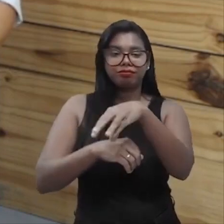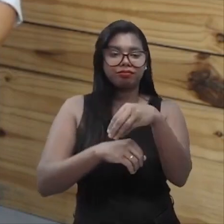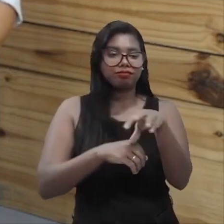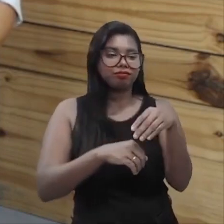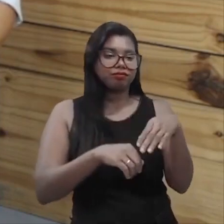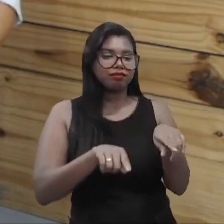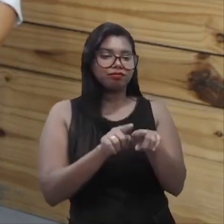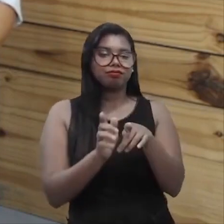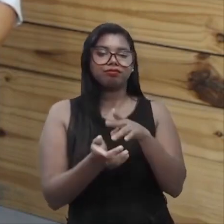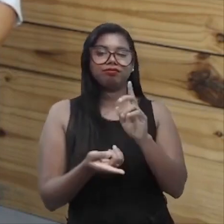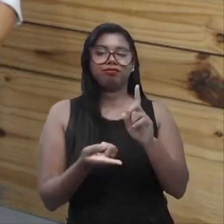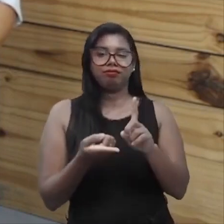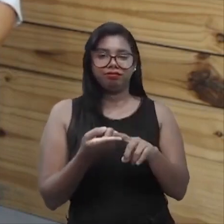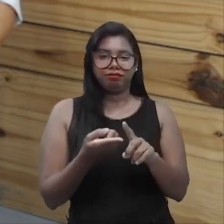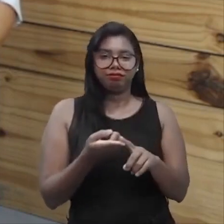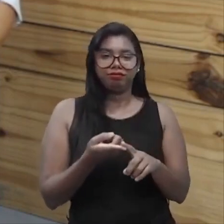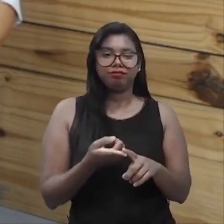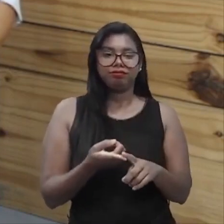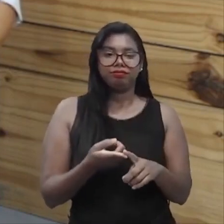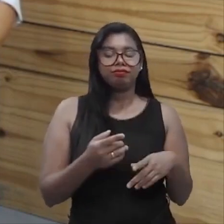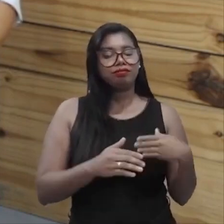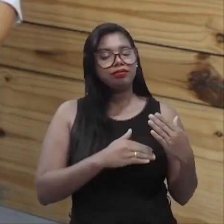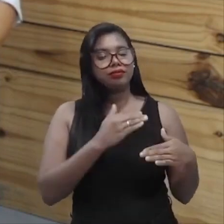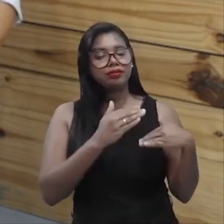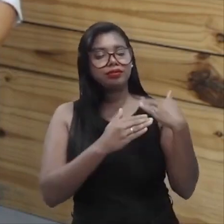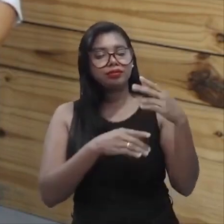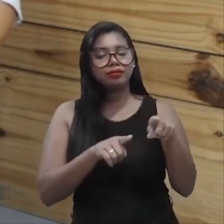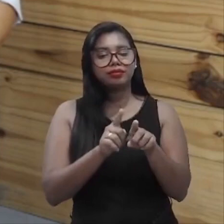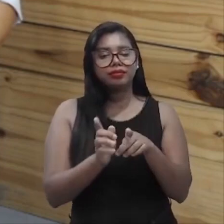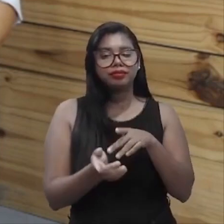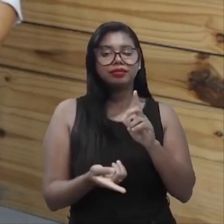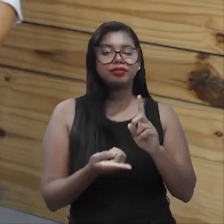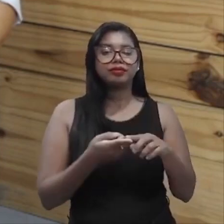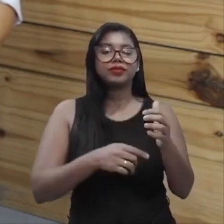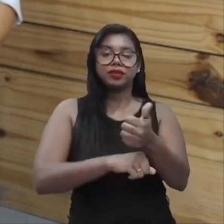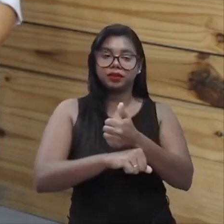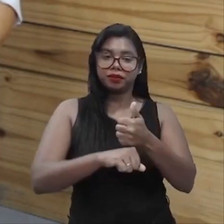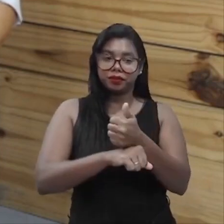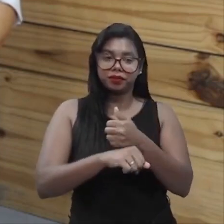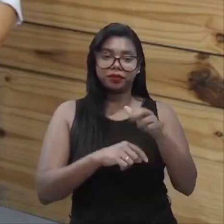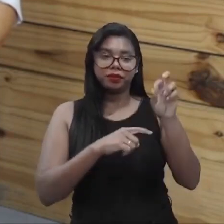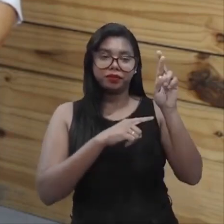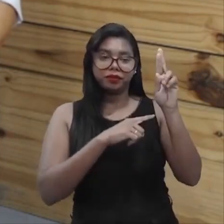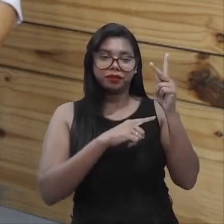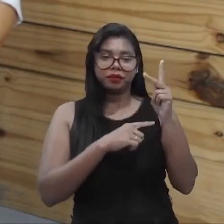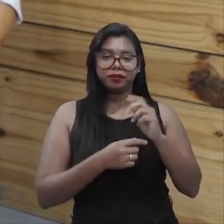assim, tem, precisa do envolvimento de um profissional de RH.